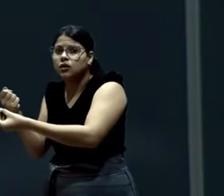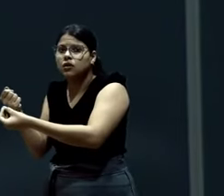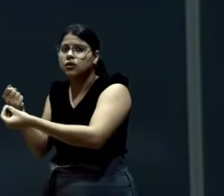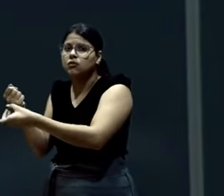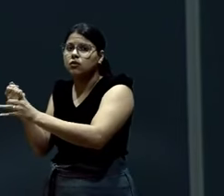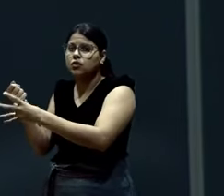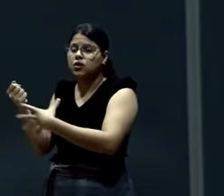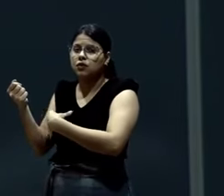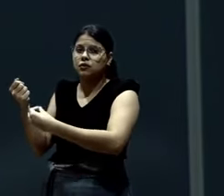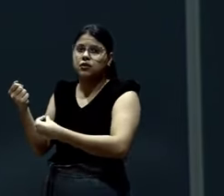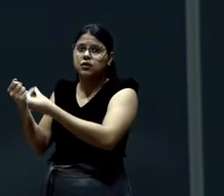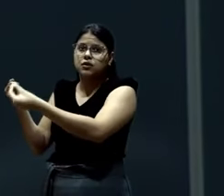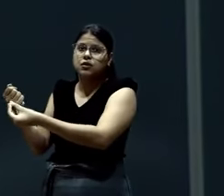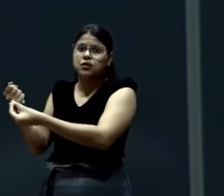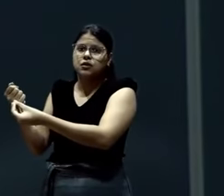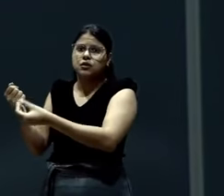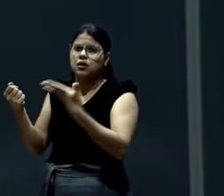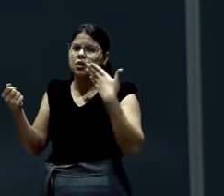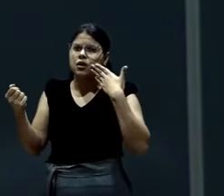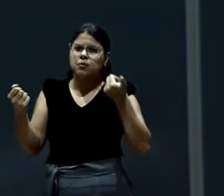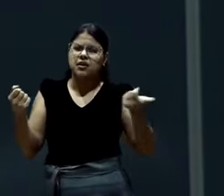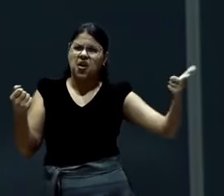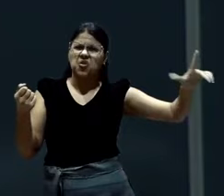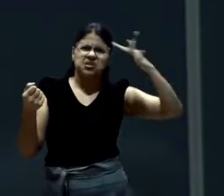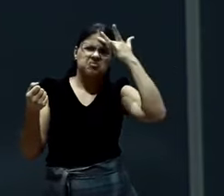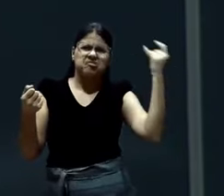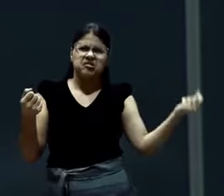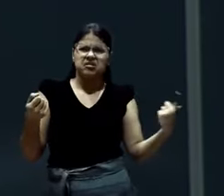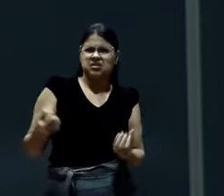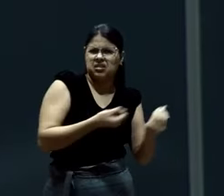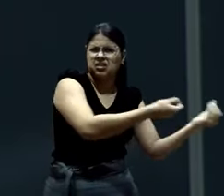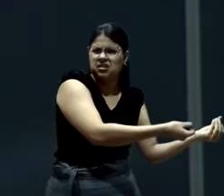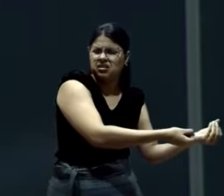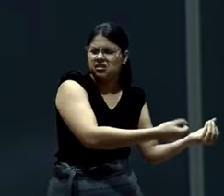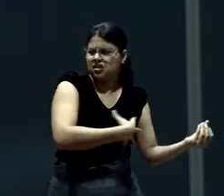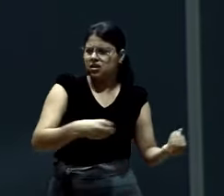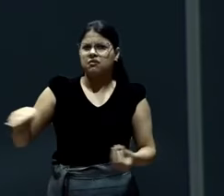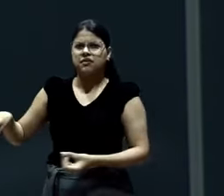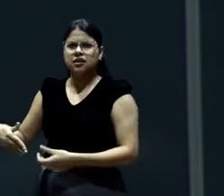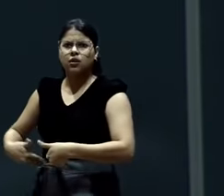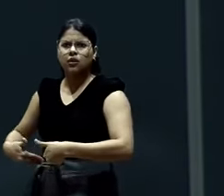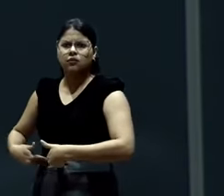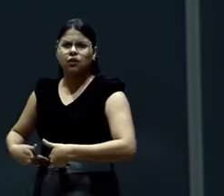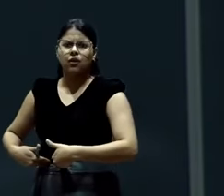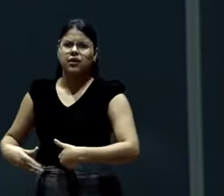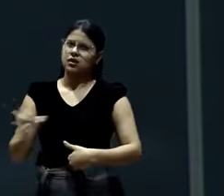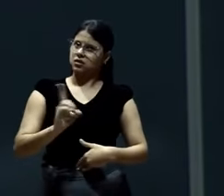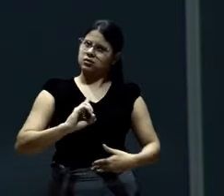para ele comer. E dar para onde fora. Acho que não. Você cuidaria do seu.